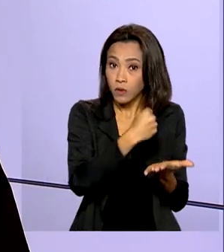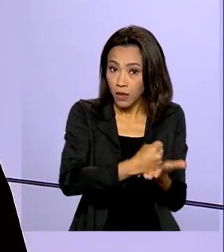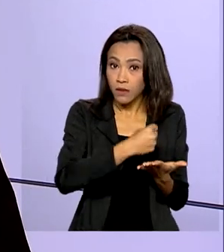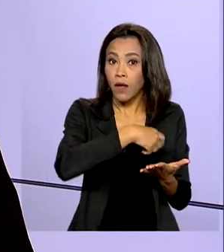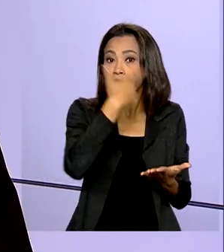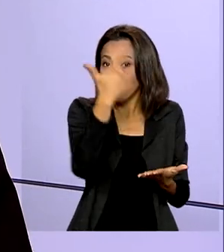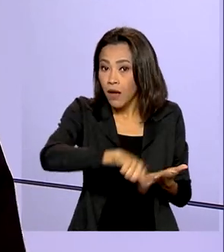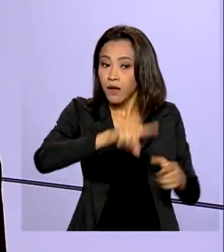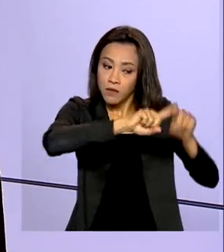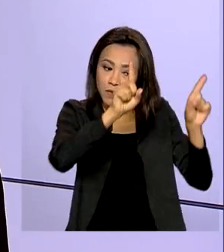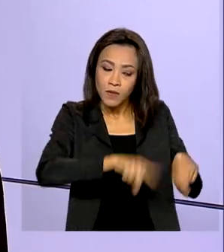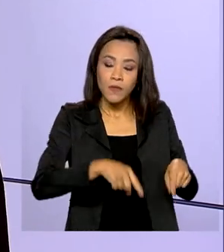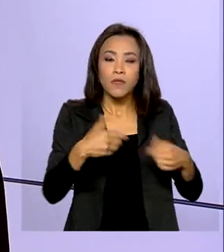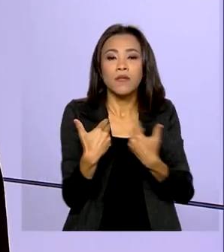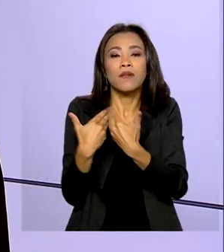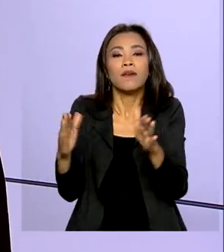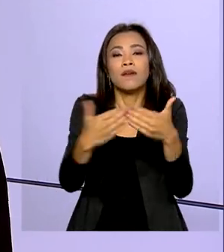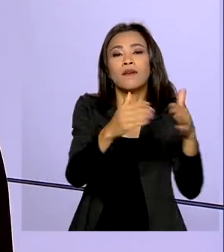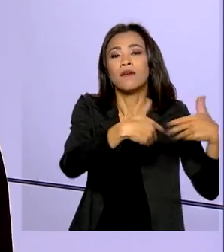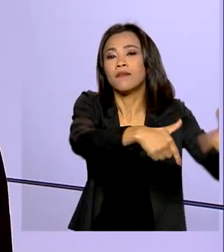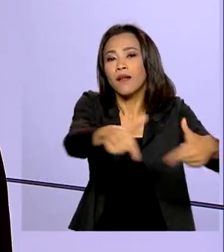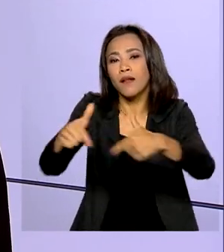gerando mais emprego e mais renda para todo o Brasil. Voz do Brasil